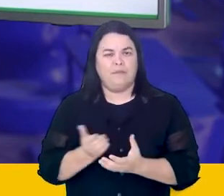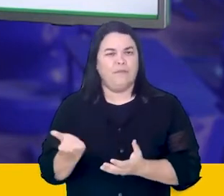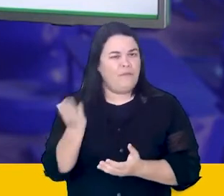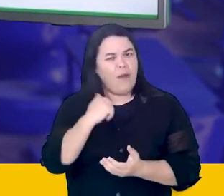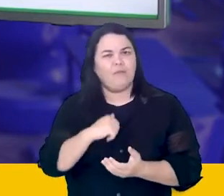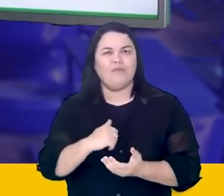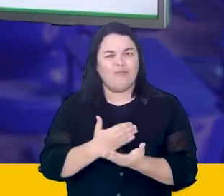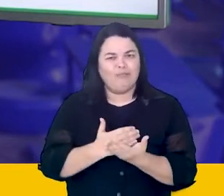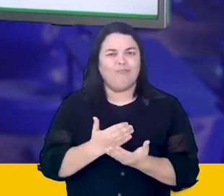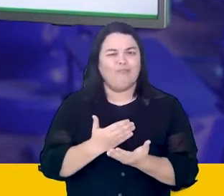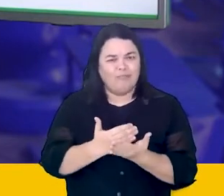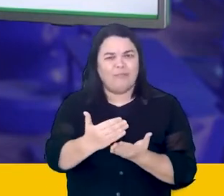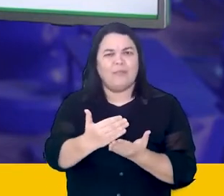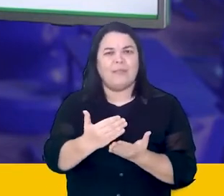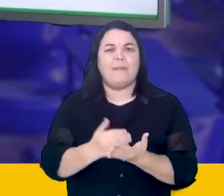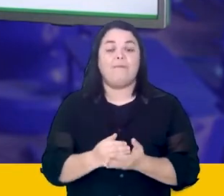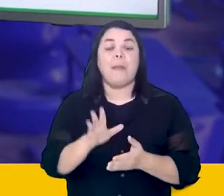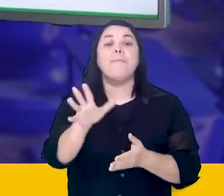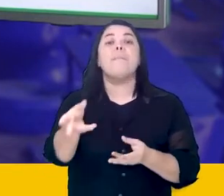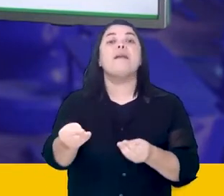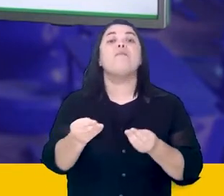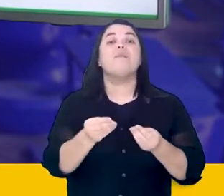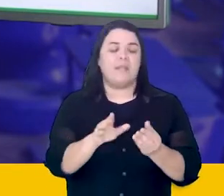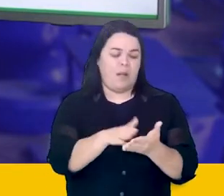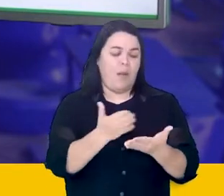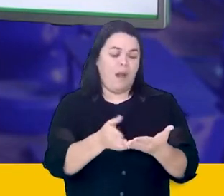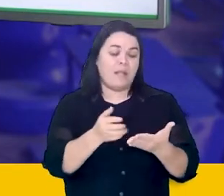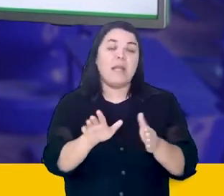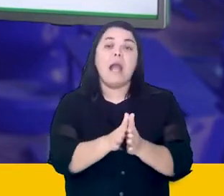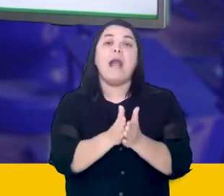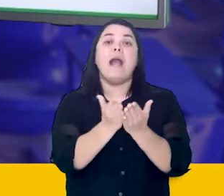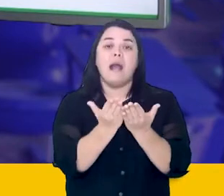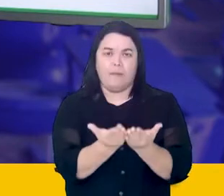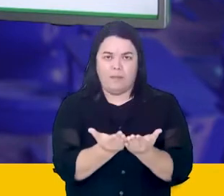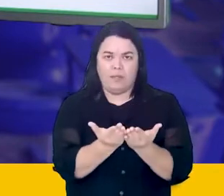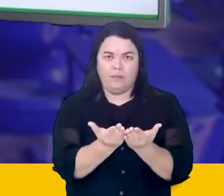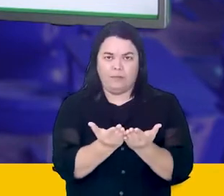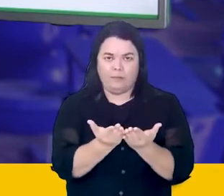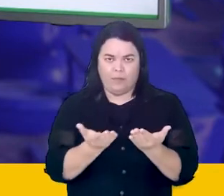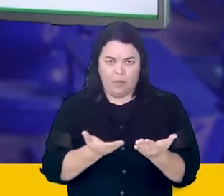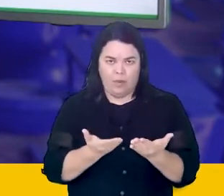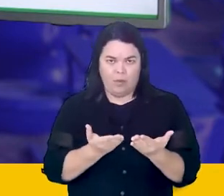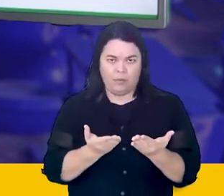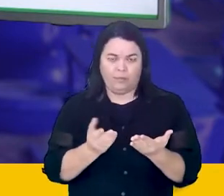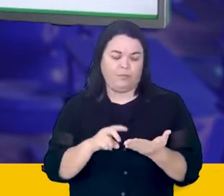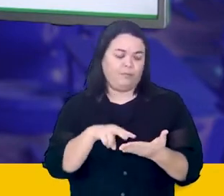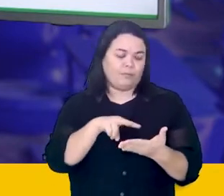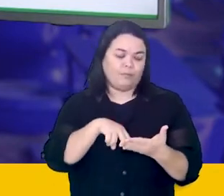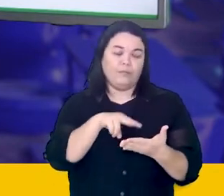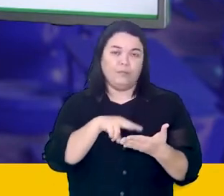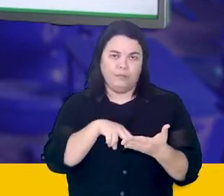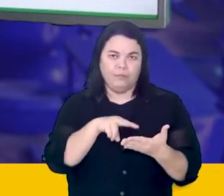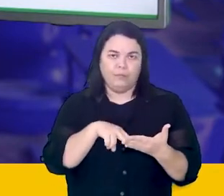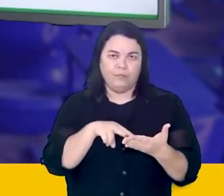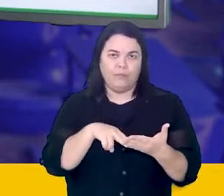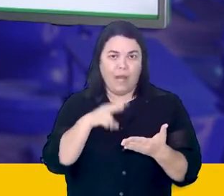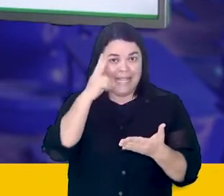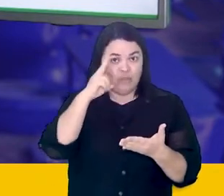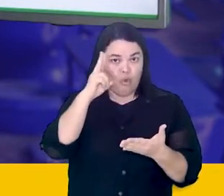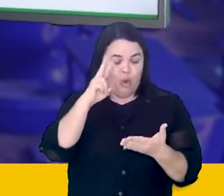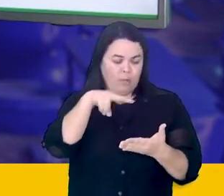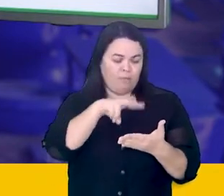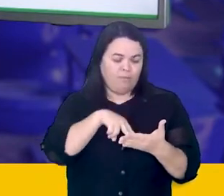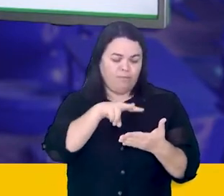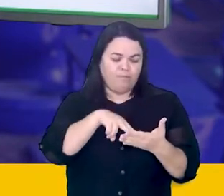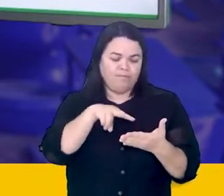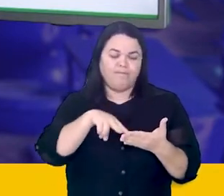vamos conversar um pouquinho sobre ele. Pega o seu material aí, por favor, e eu vou aqui com você fazer algumas leituras contigo, tá?